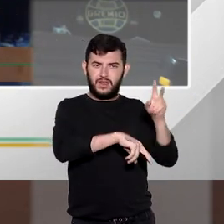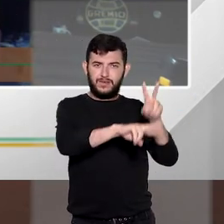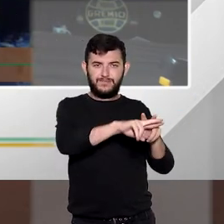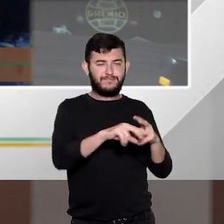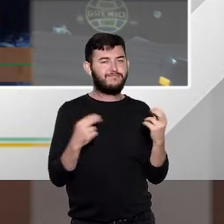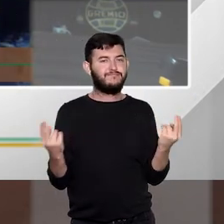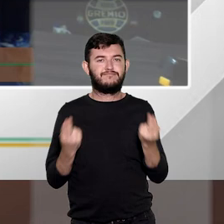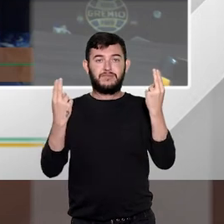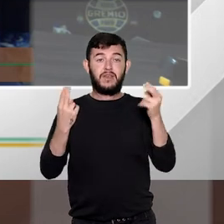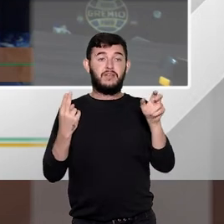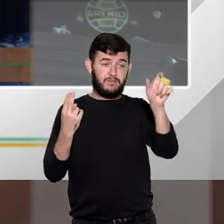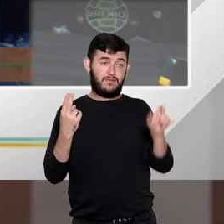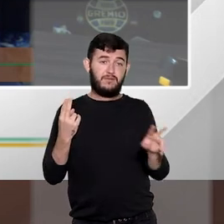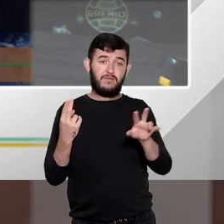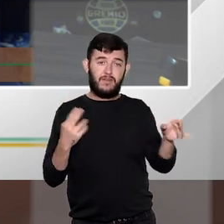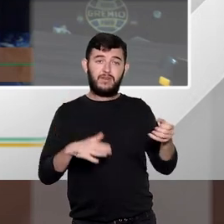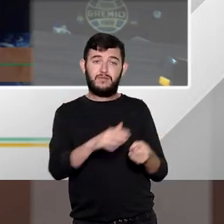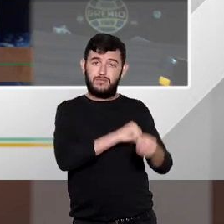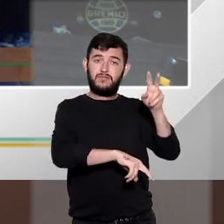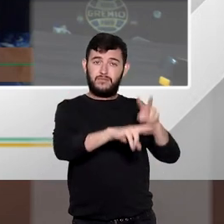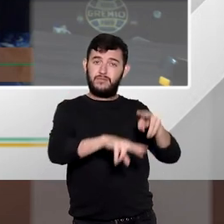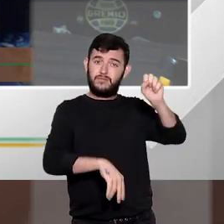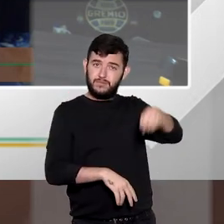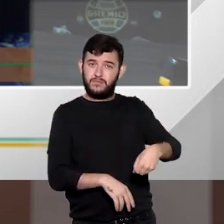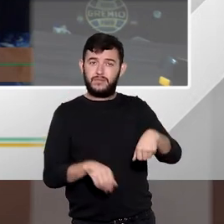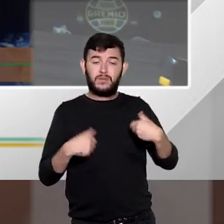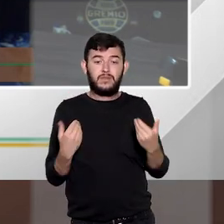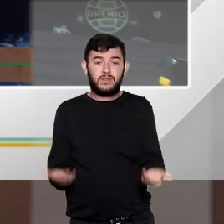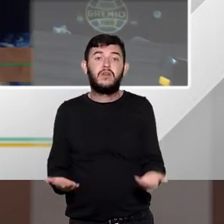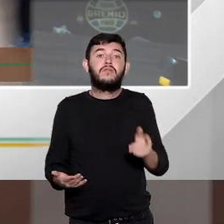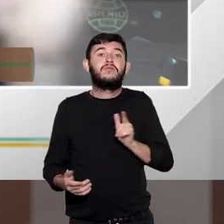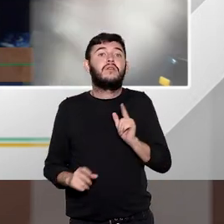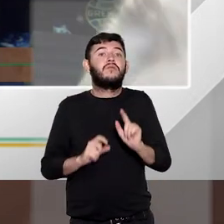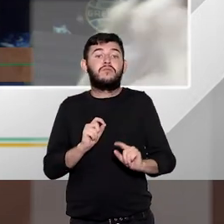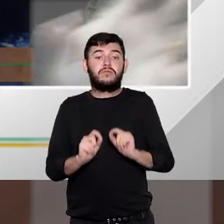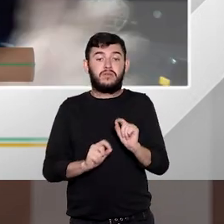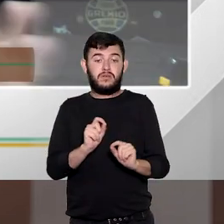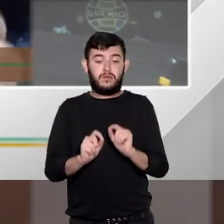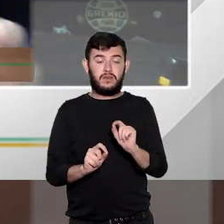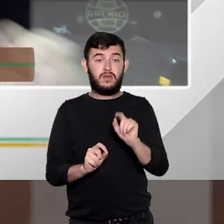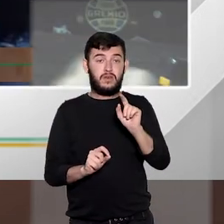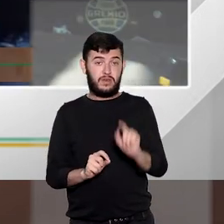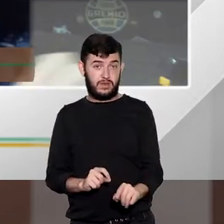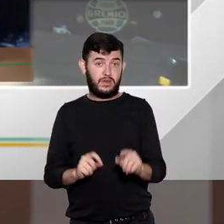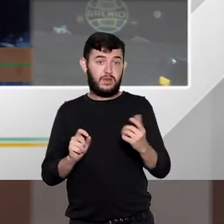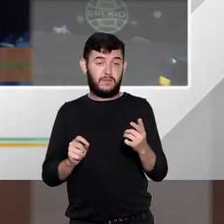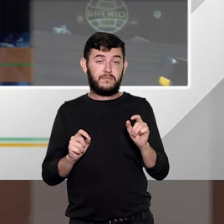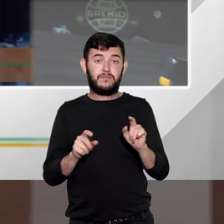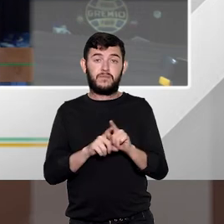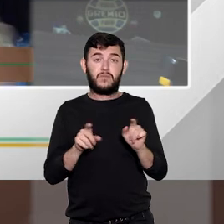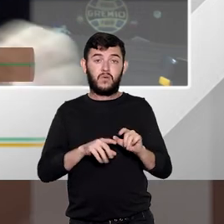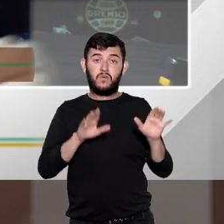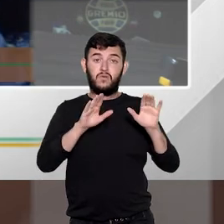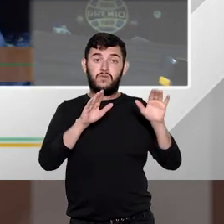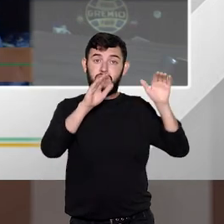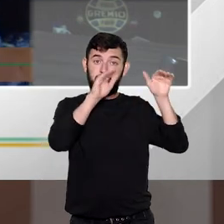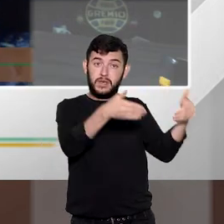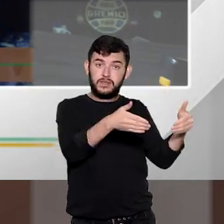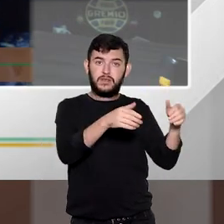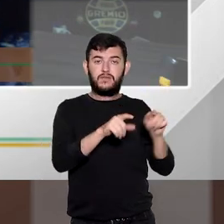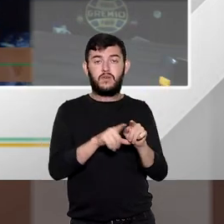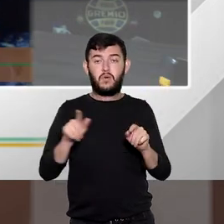essa distinção dessa residência se é a residência específica residência genérica gira mais em torno nesses dois